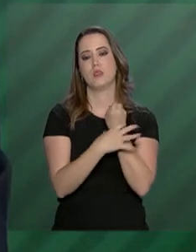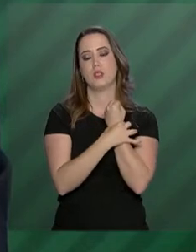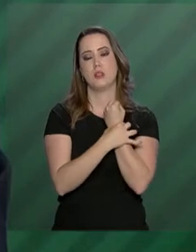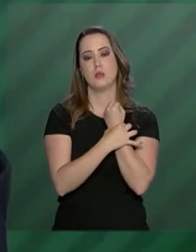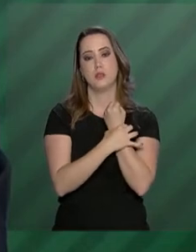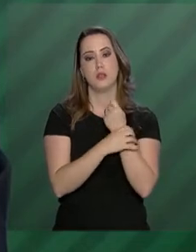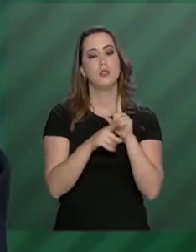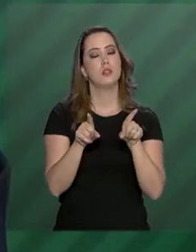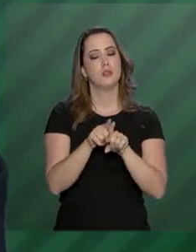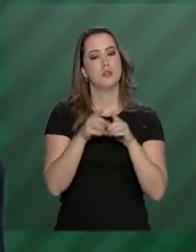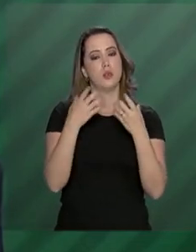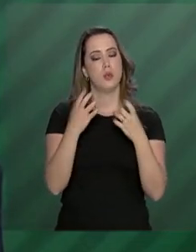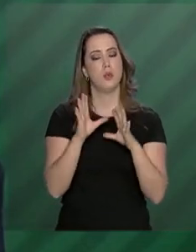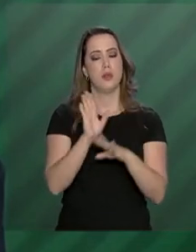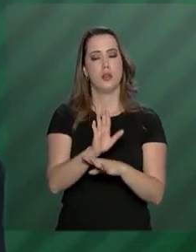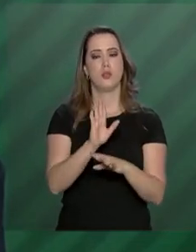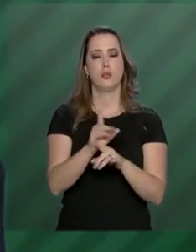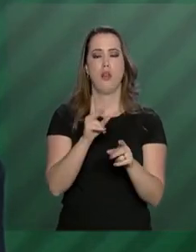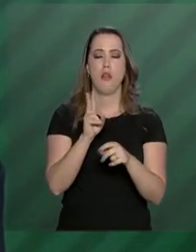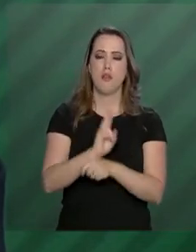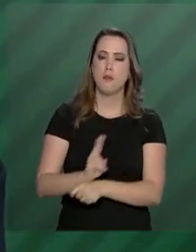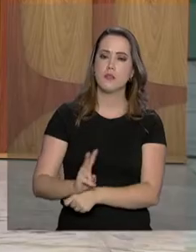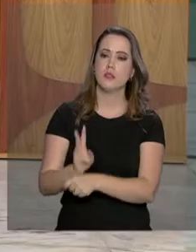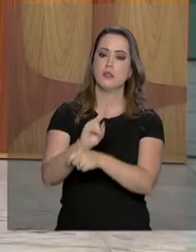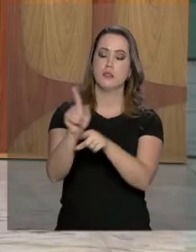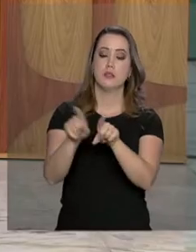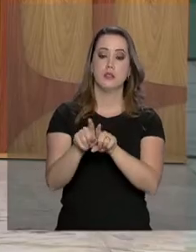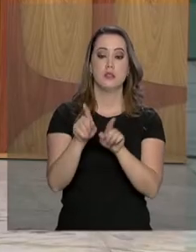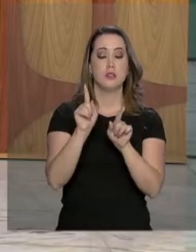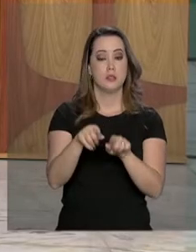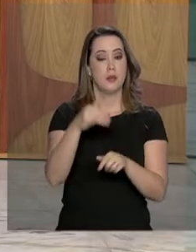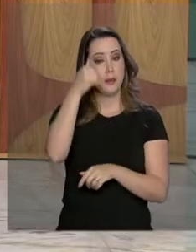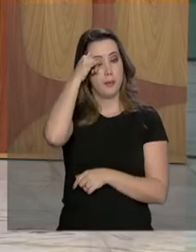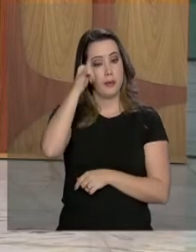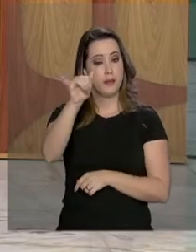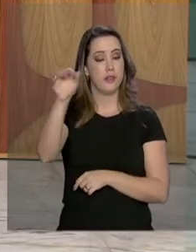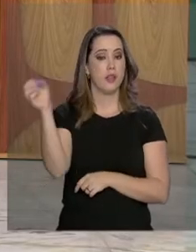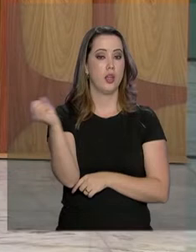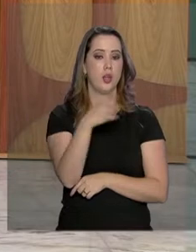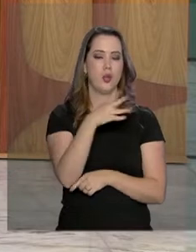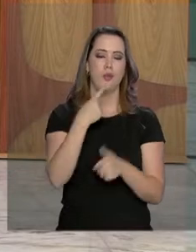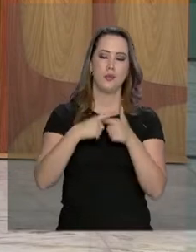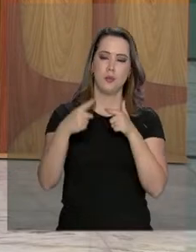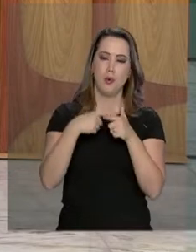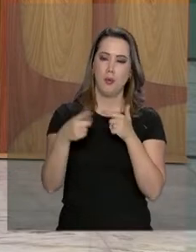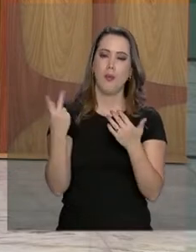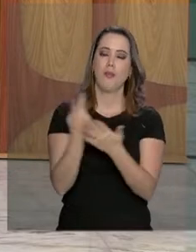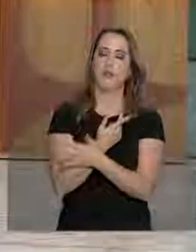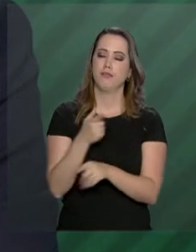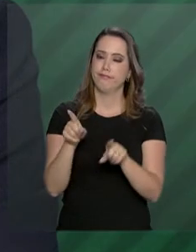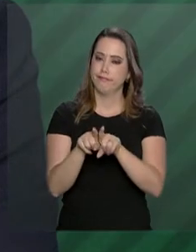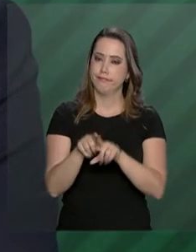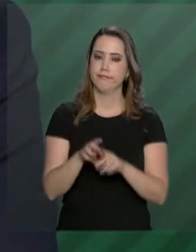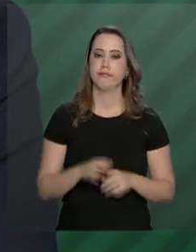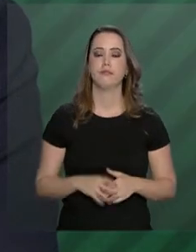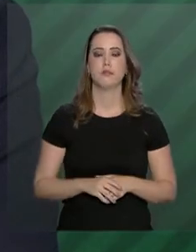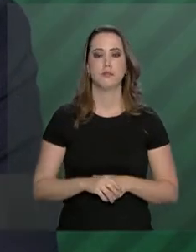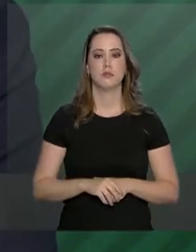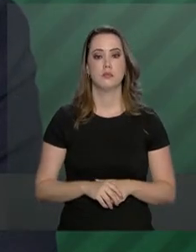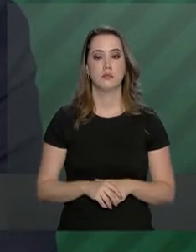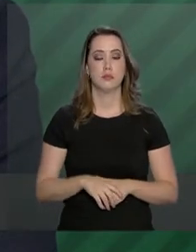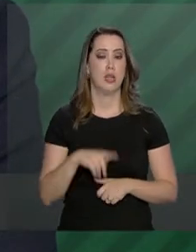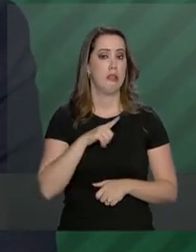barragens, tanto para reforçar a fiscalização, quanto para evitar que novas tragédias aconteçam. São